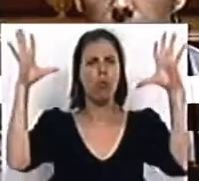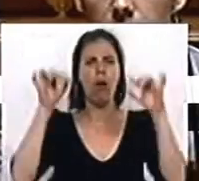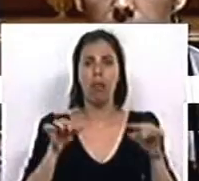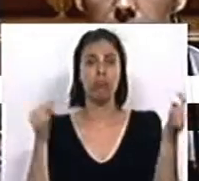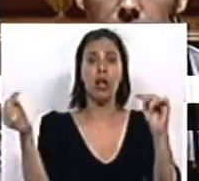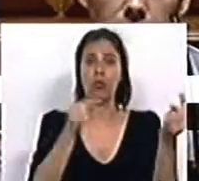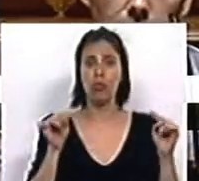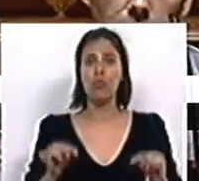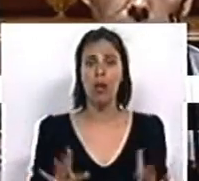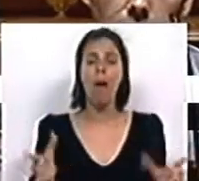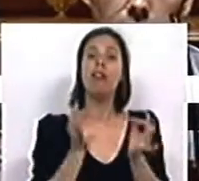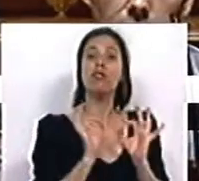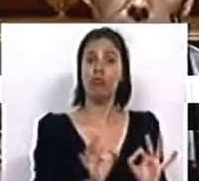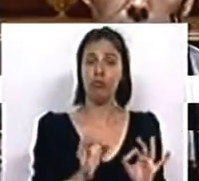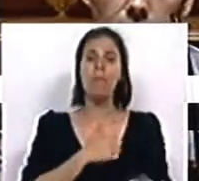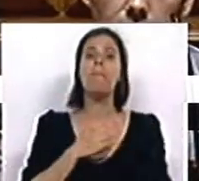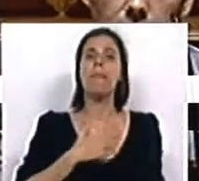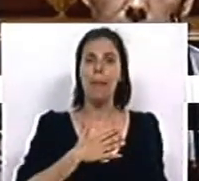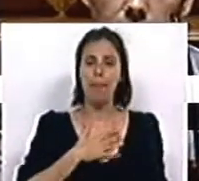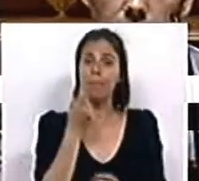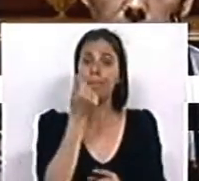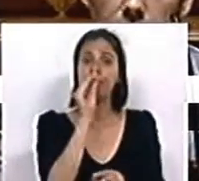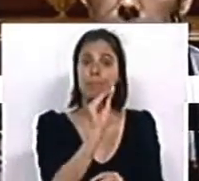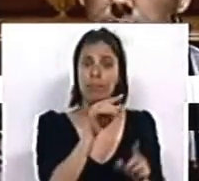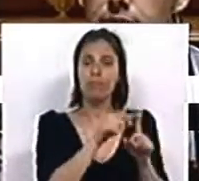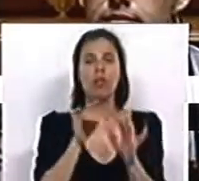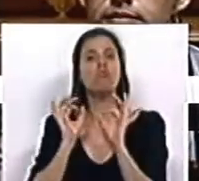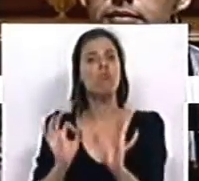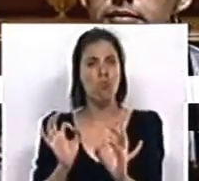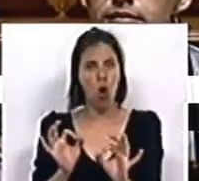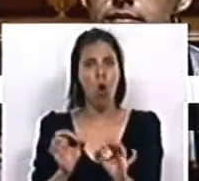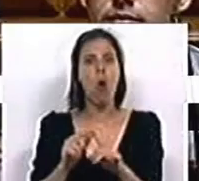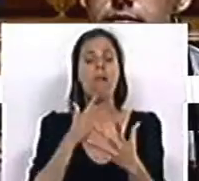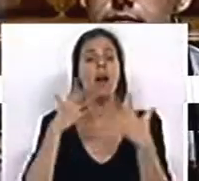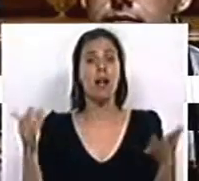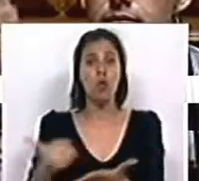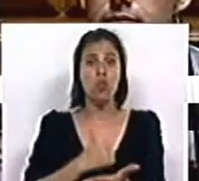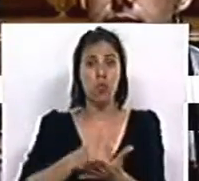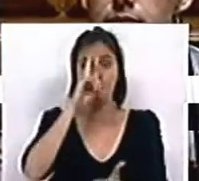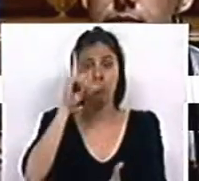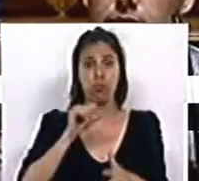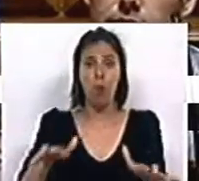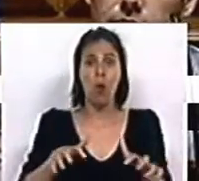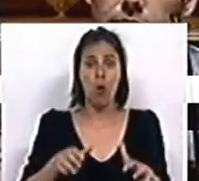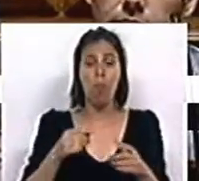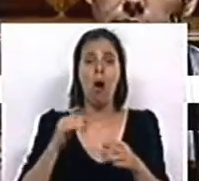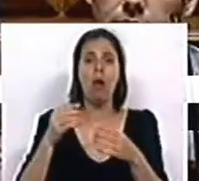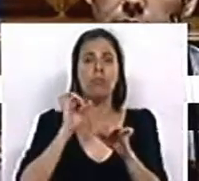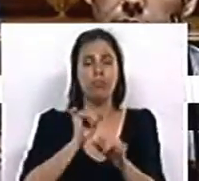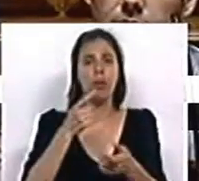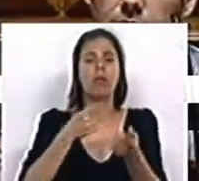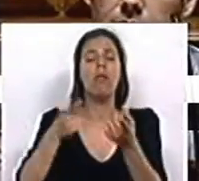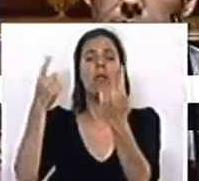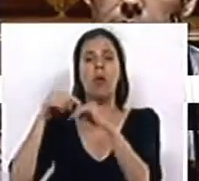que está aqui em causa. Privilegiam-se as empresas financeiras. Privilegiam-se os grandes lucros das grandes monopólios do retalho.